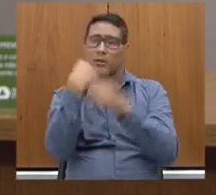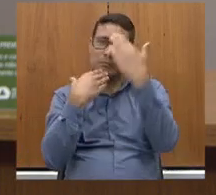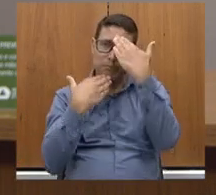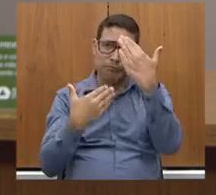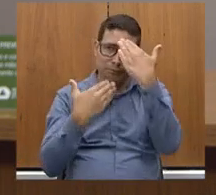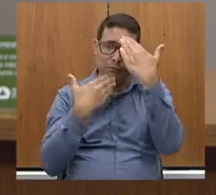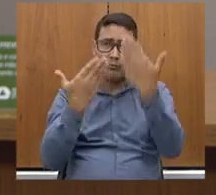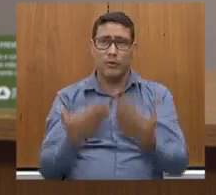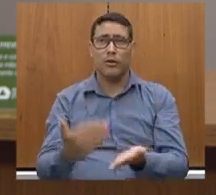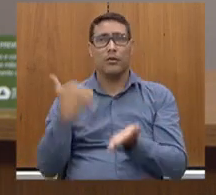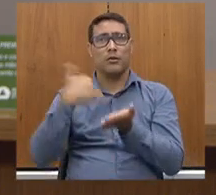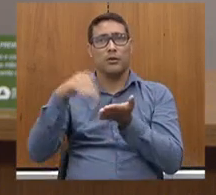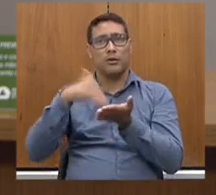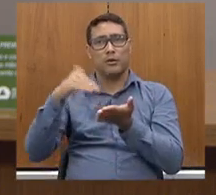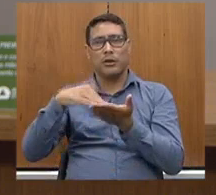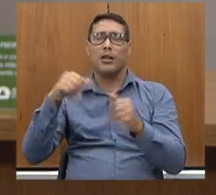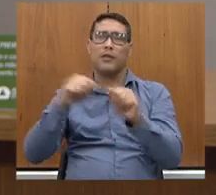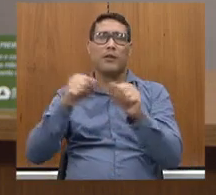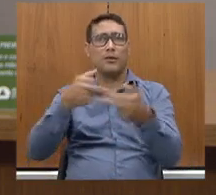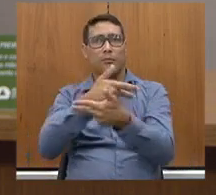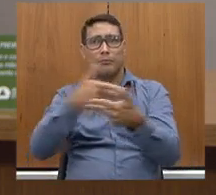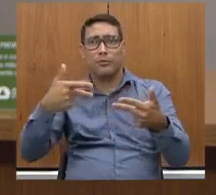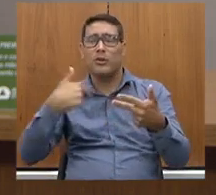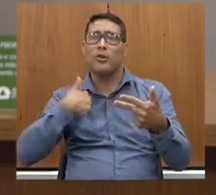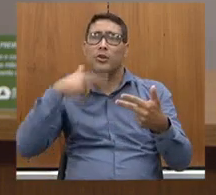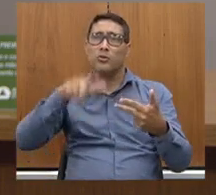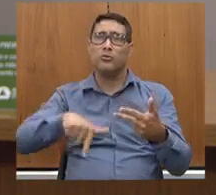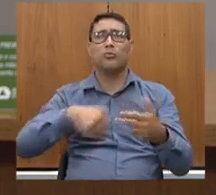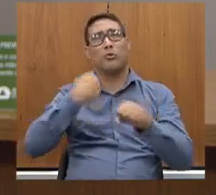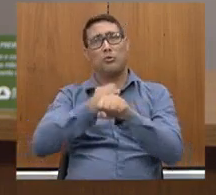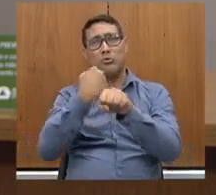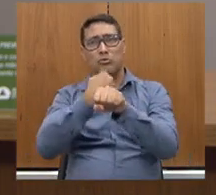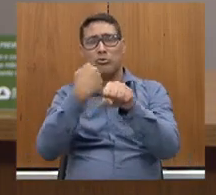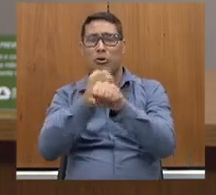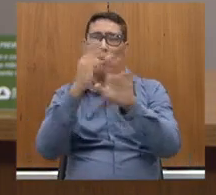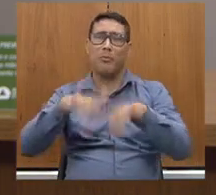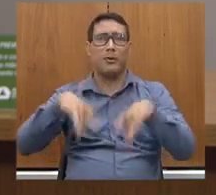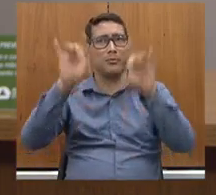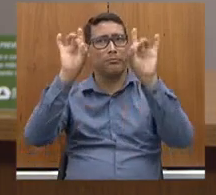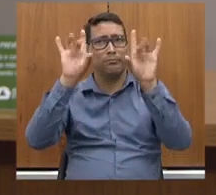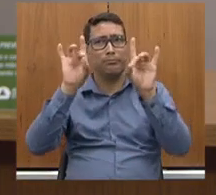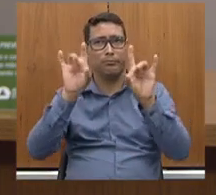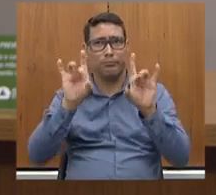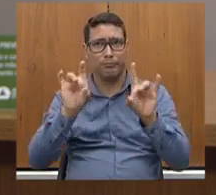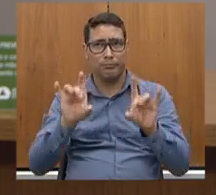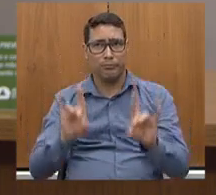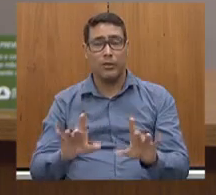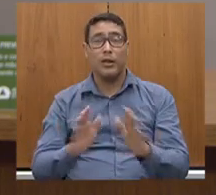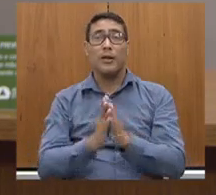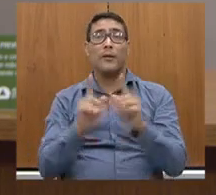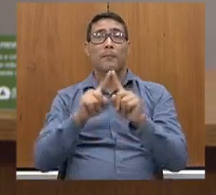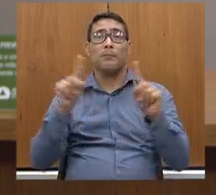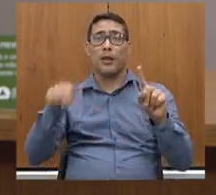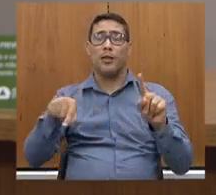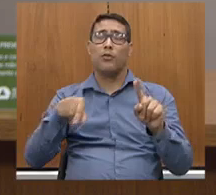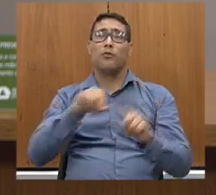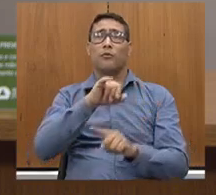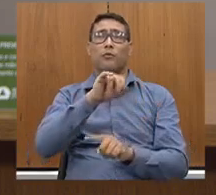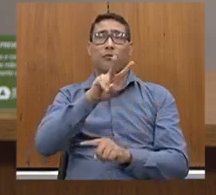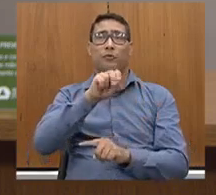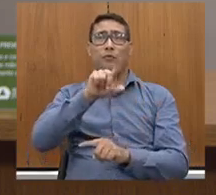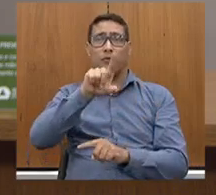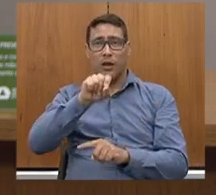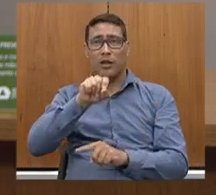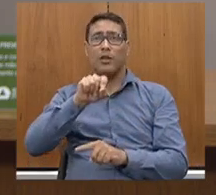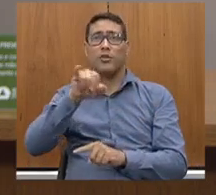por ter feito esse conjunto de obras, obras maravilhosas, com certeza, entre o Vale do Jequichonha e